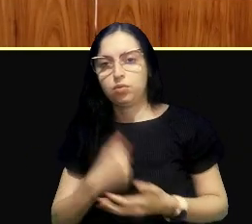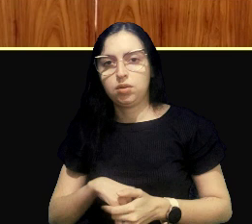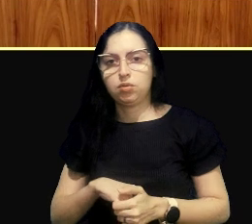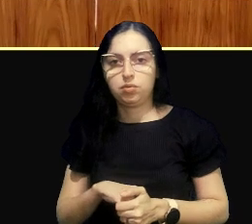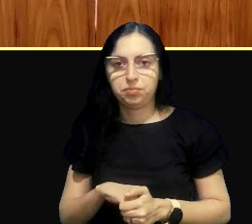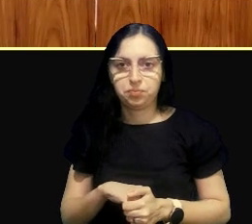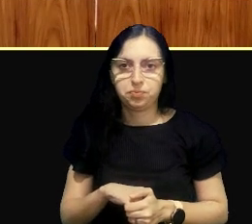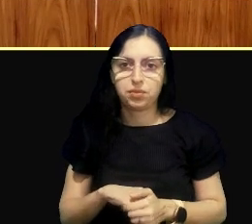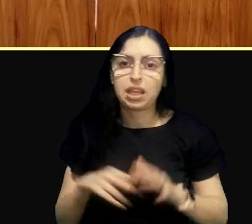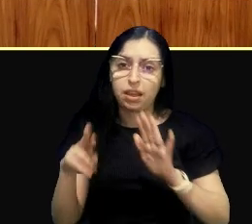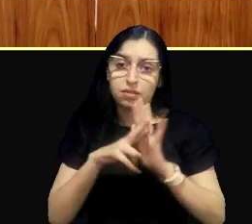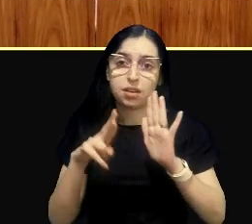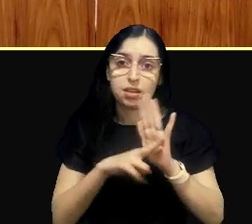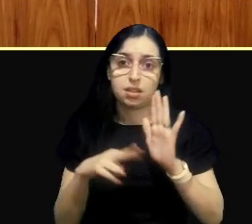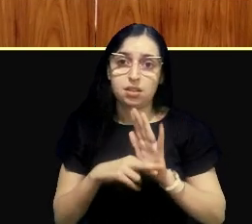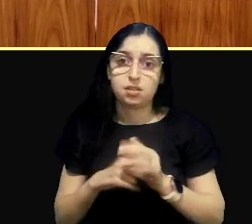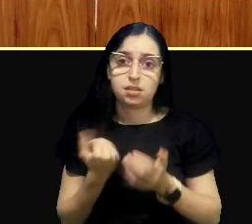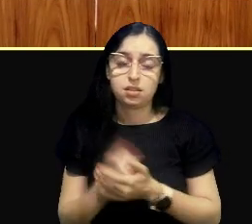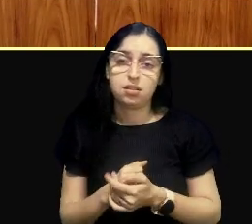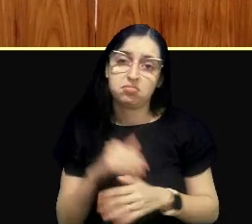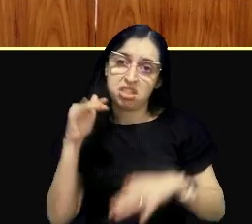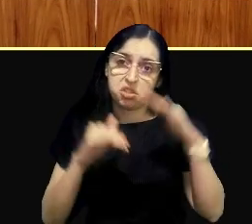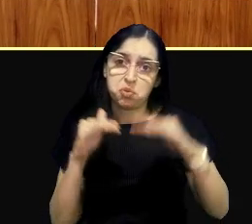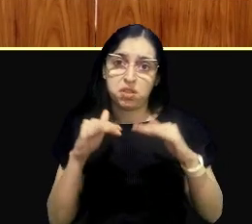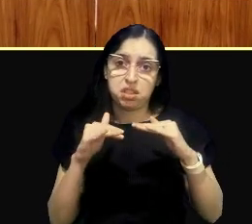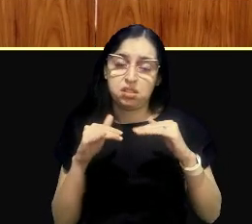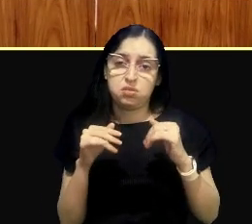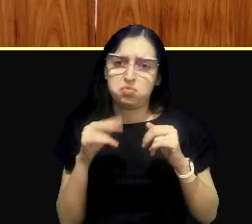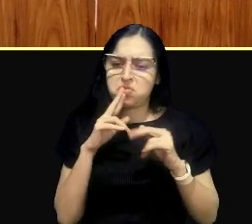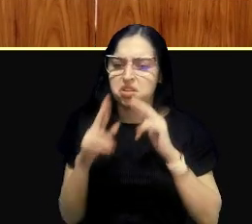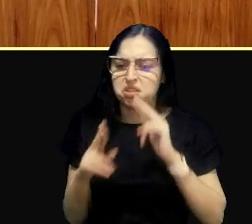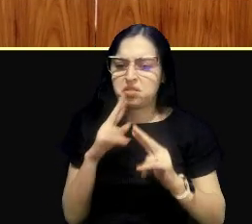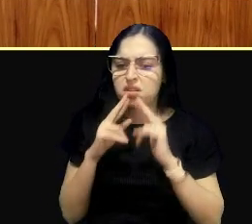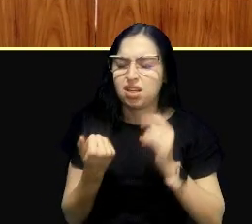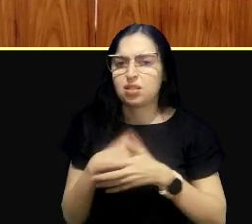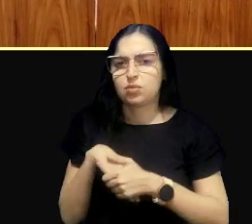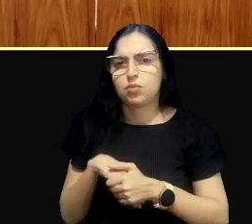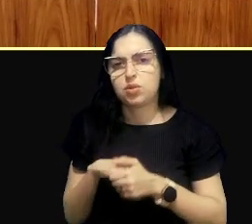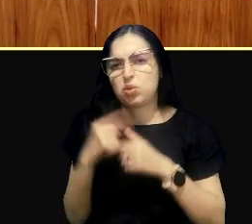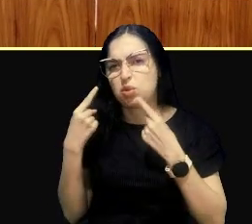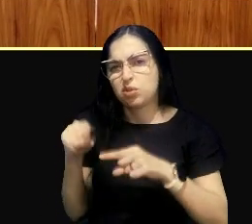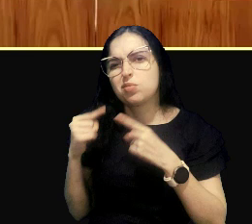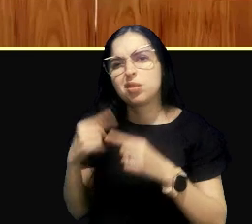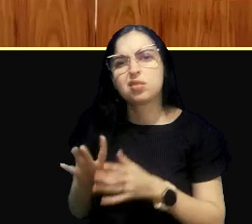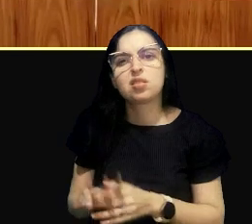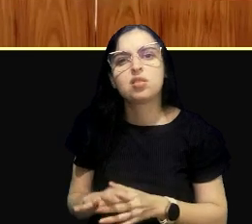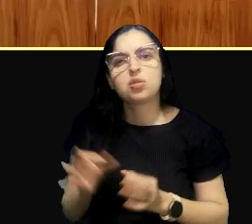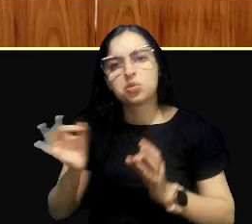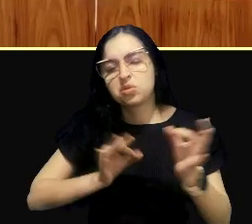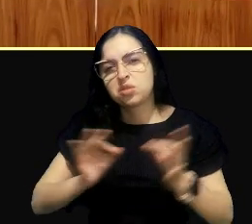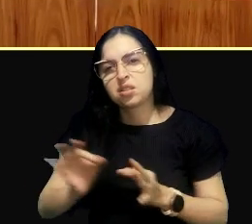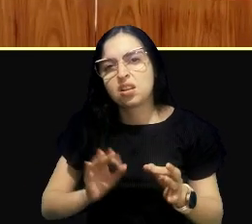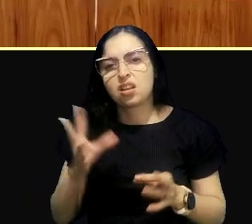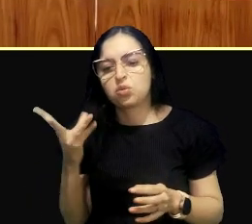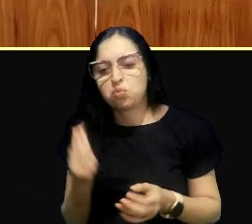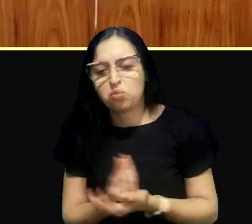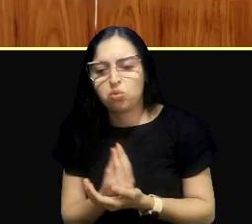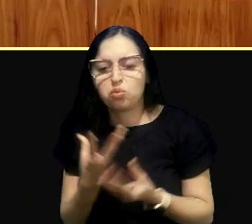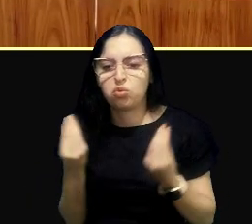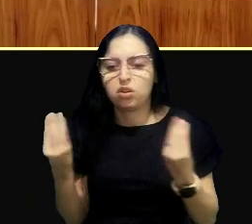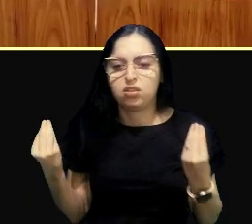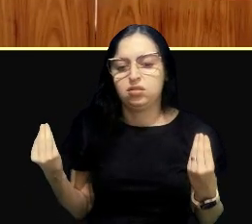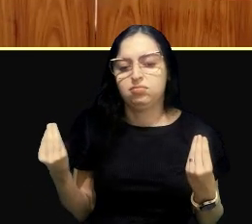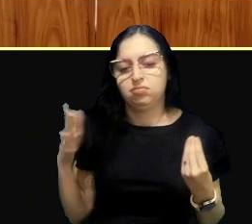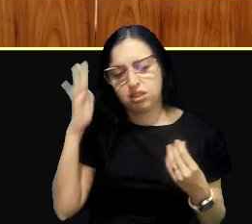referência, e, e, talvez até o questionamento dos termos de referência, que o judiciário também é muito, exato, é